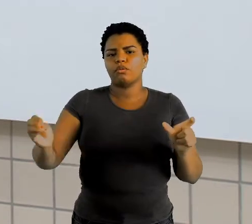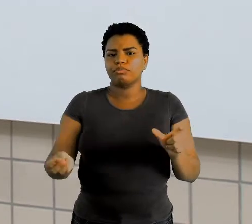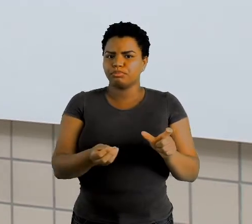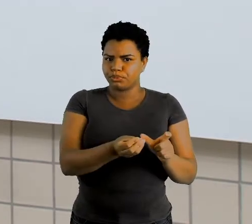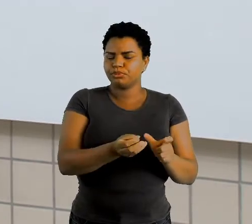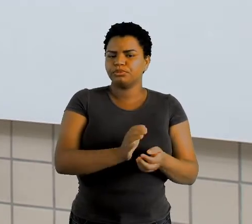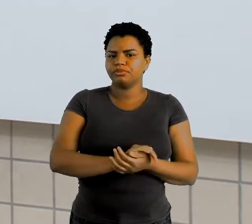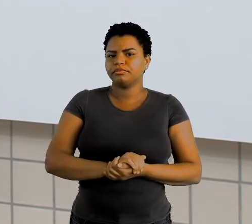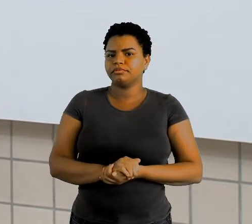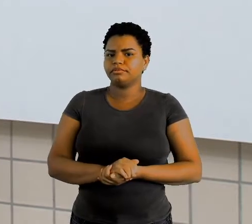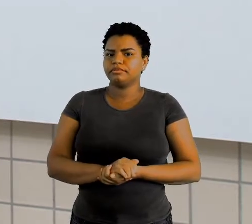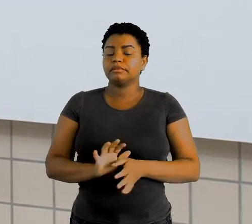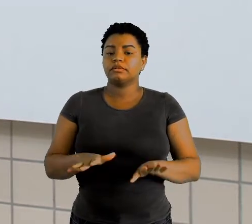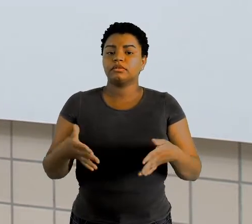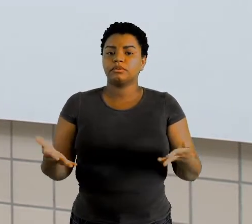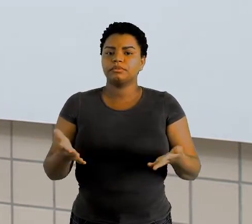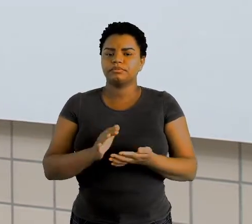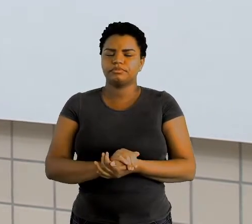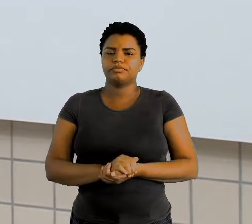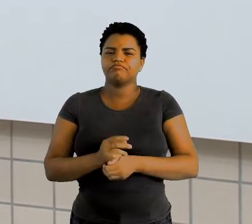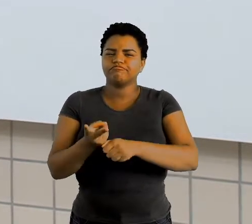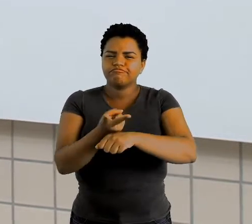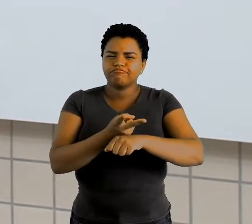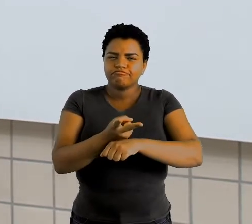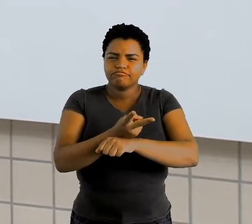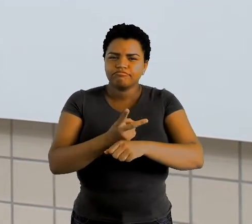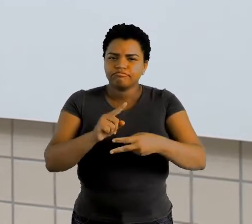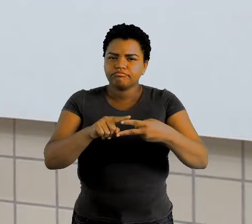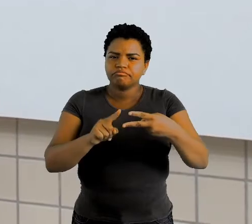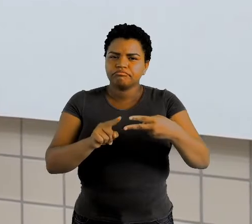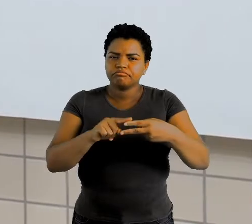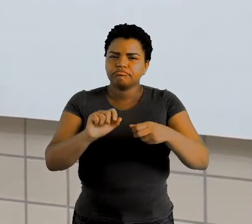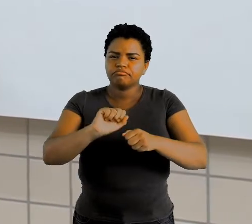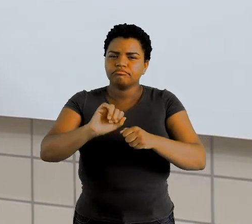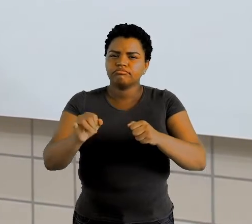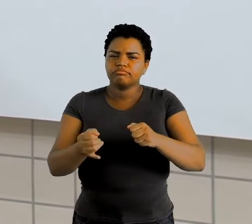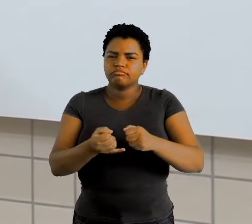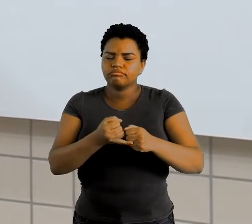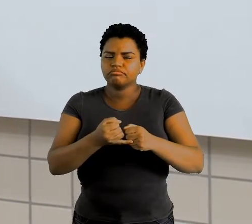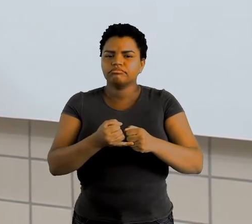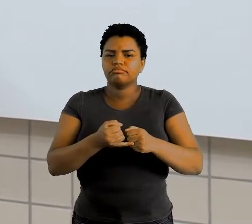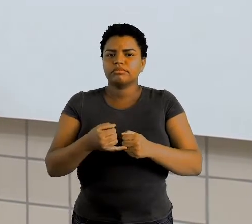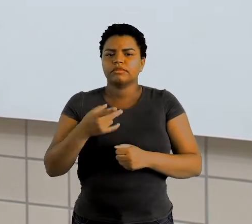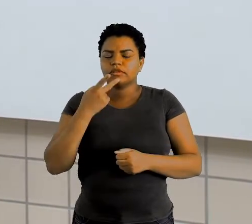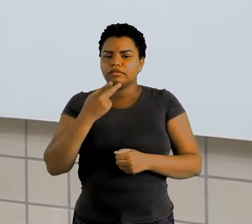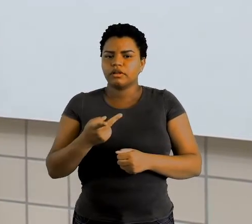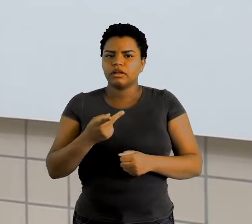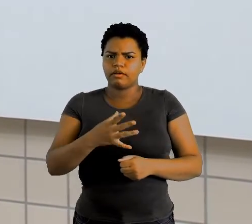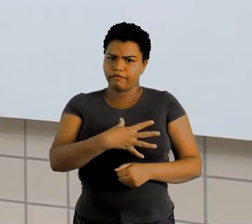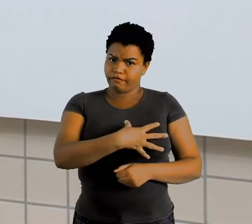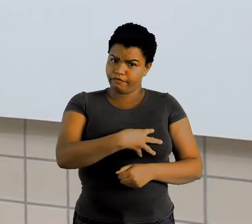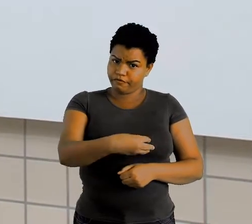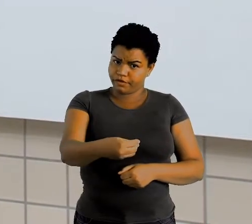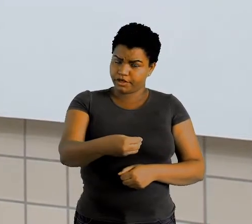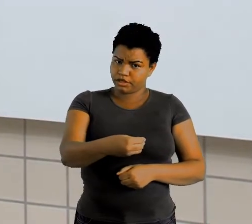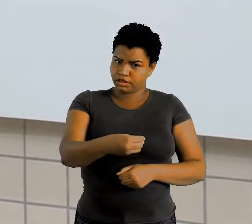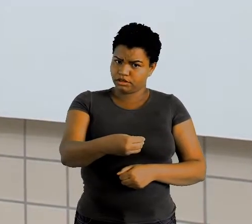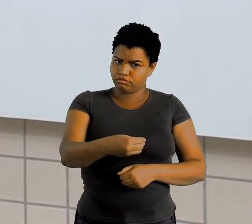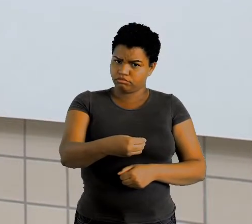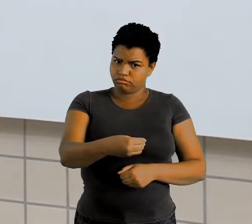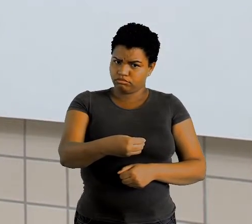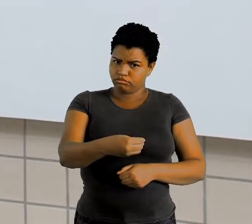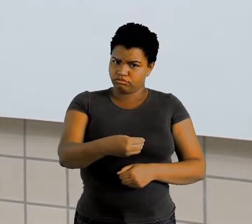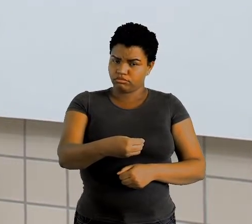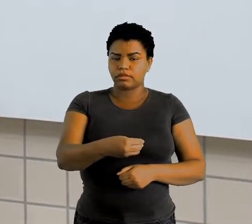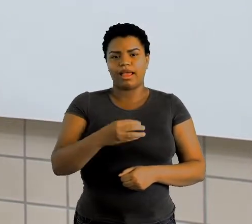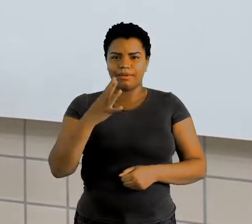Então, vamos procurar aqui os dois adjetivos. Nós estamos falando aqui, filha, filha, está falando aqui